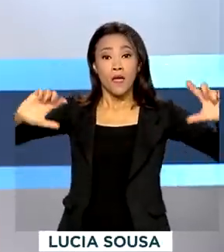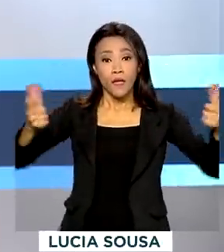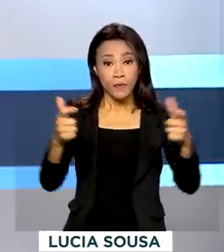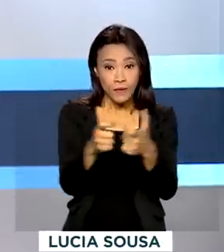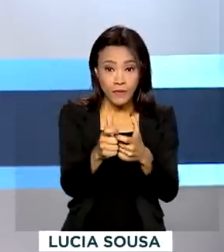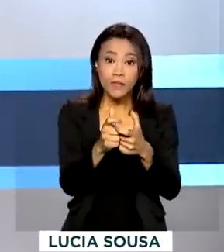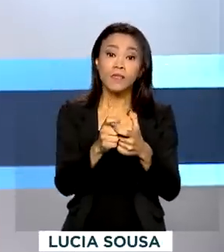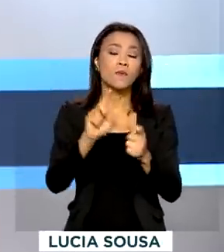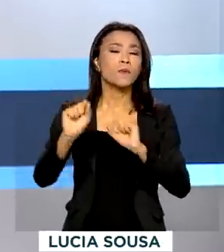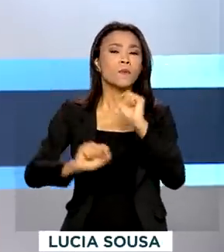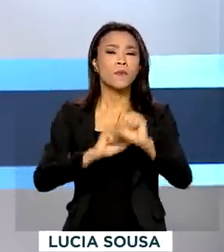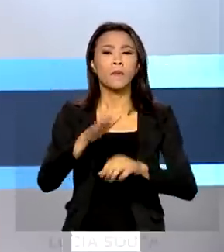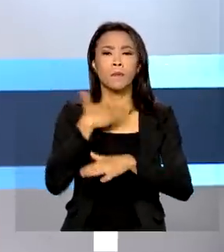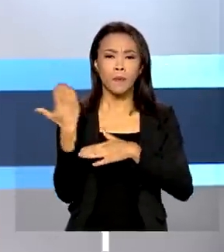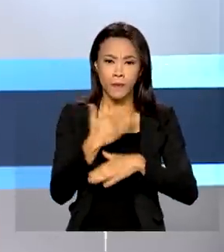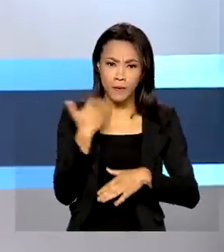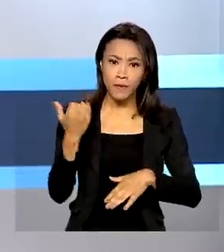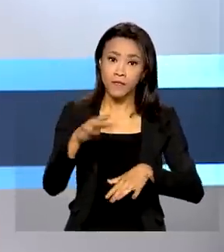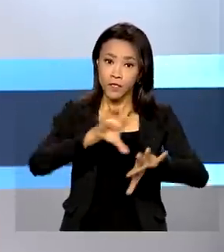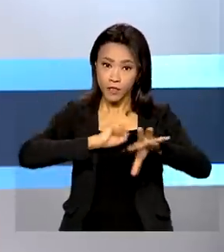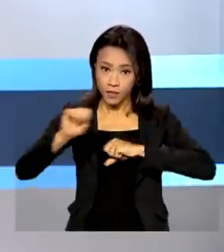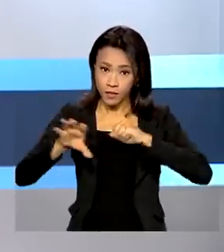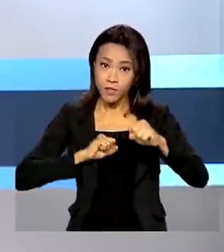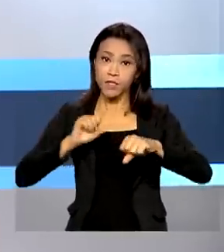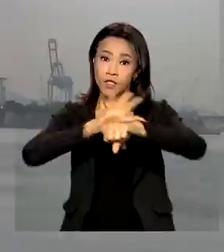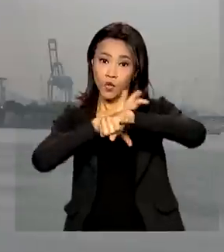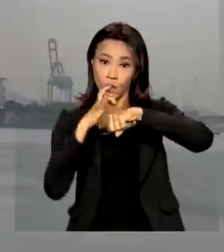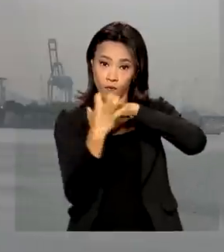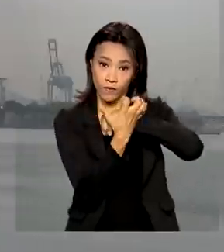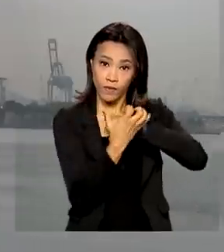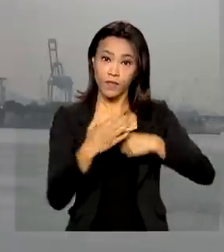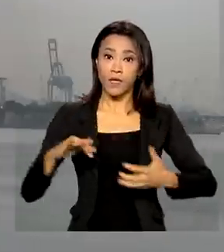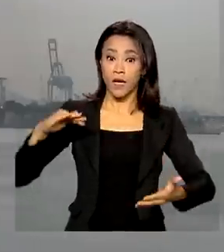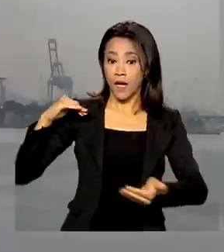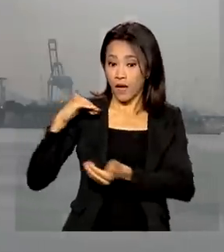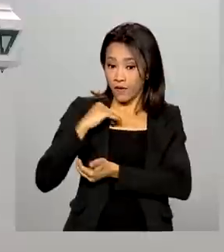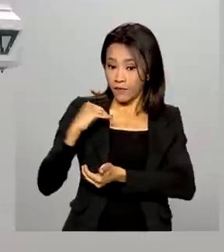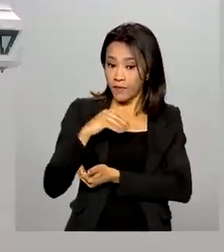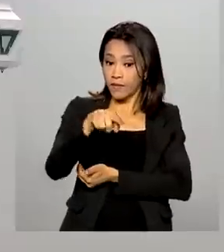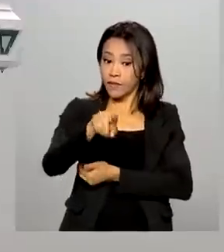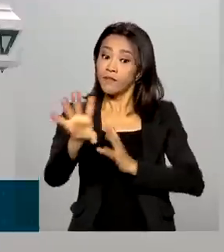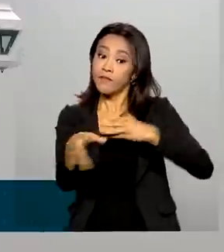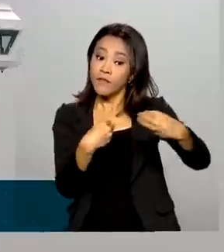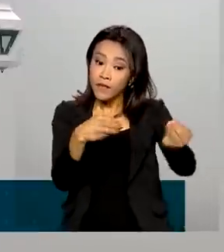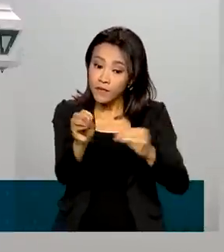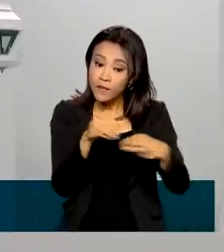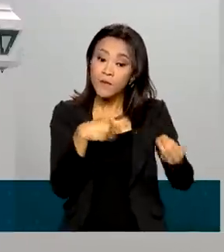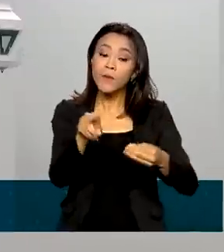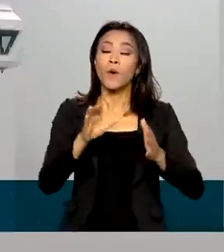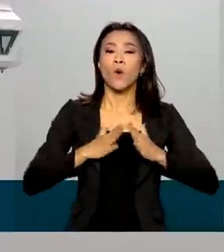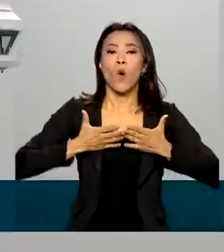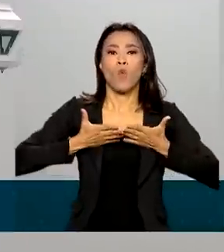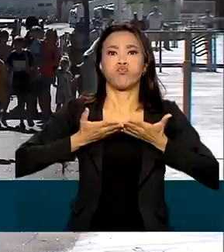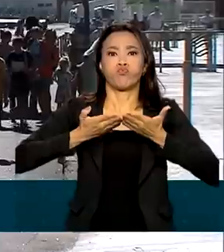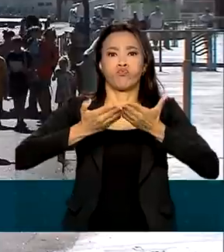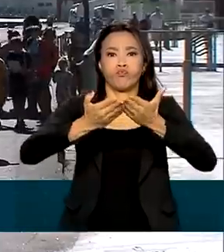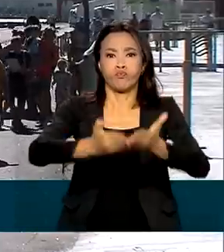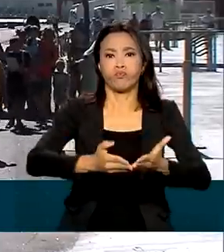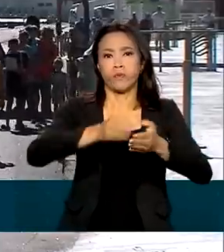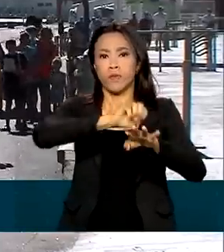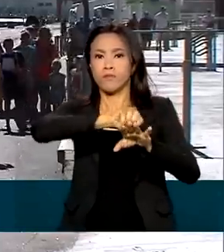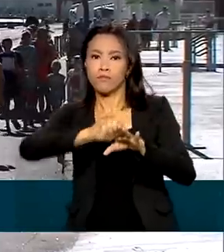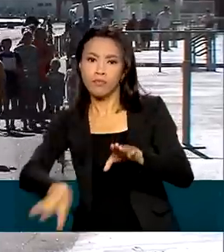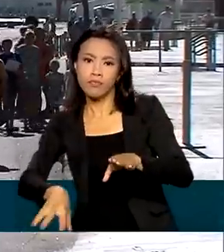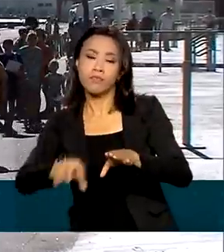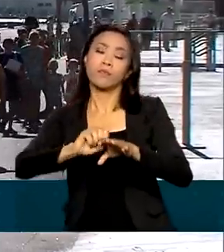mortes pela Covid-19 no Brasil, a Anvisa flexibilizou as regras de embarque, desembarque e transporte de viajantes